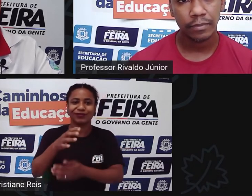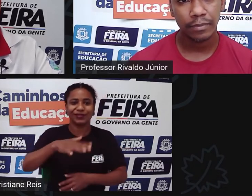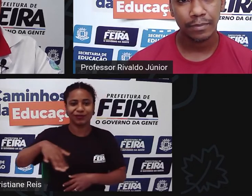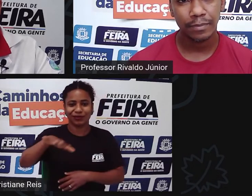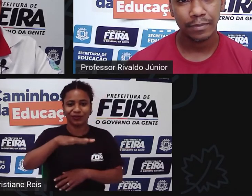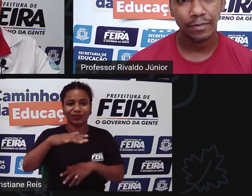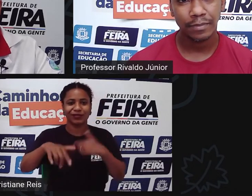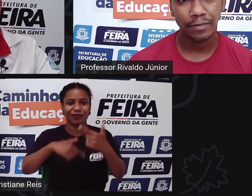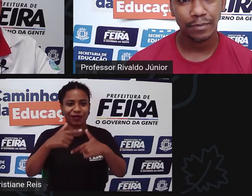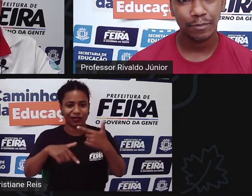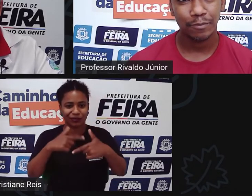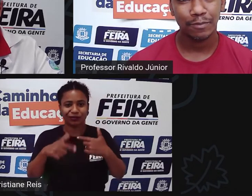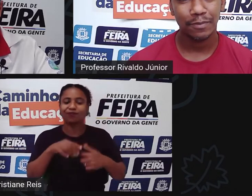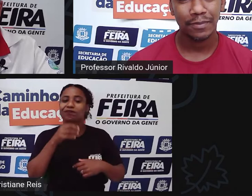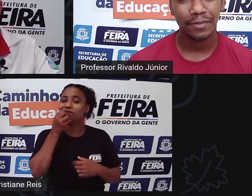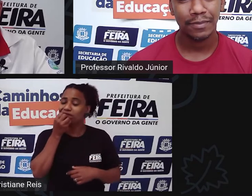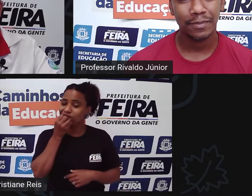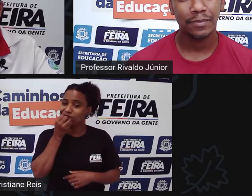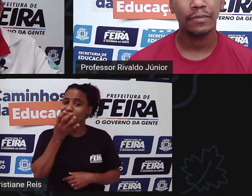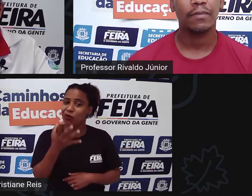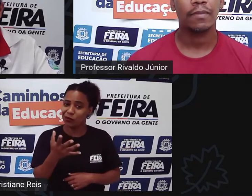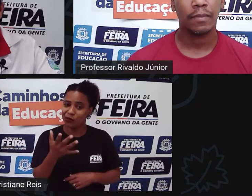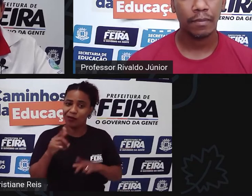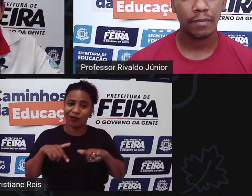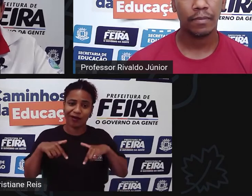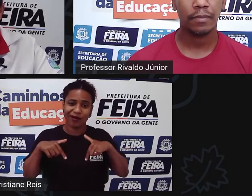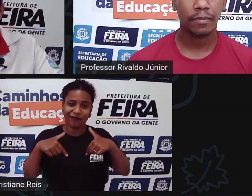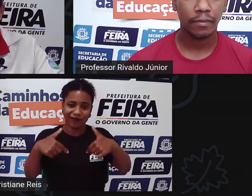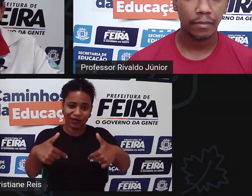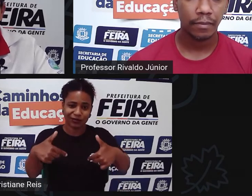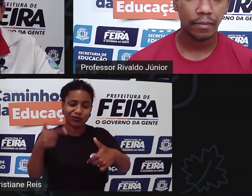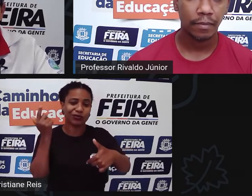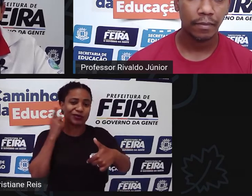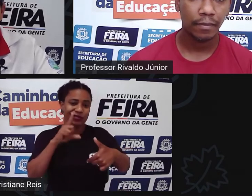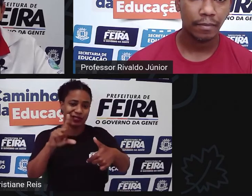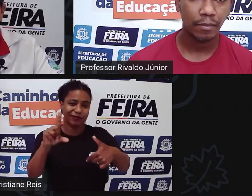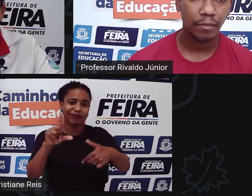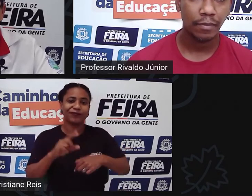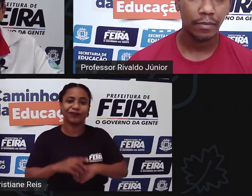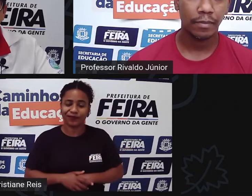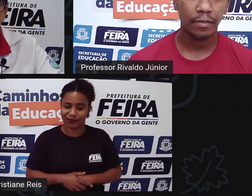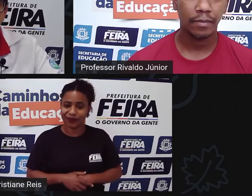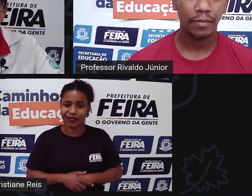seria realmente um ganho seria um avanço Edvaldo